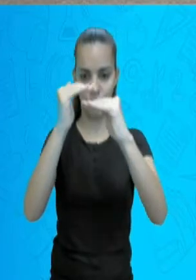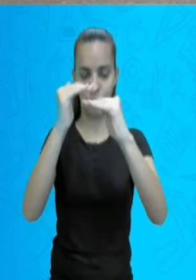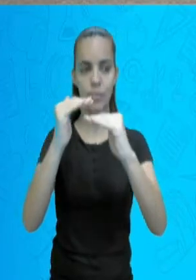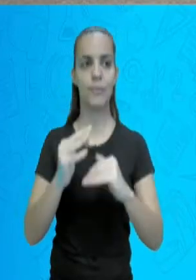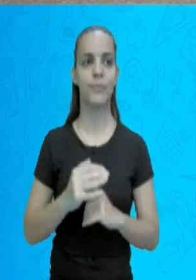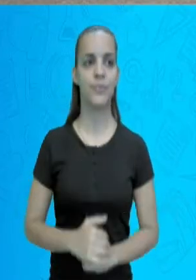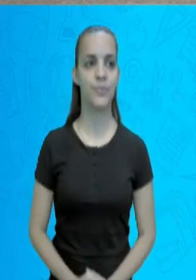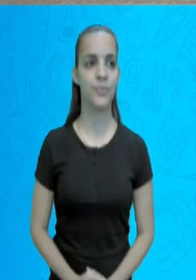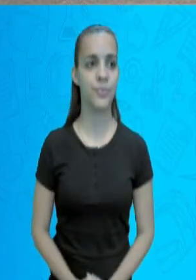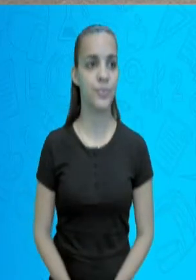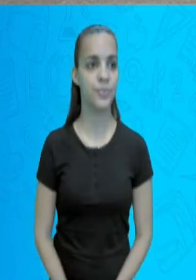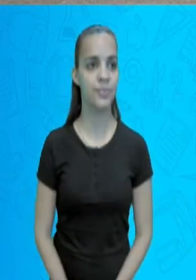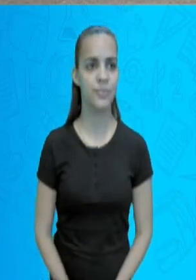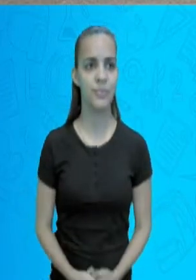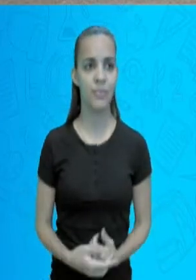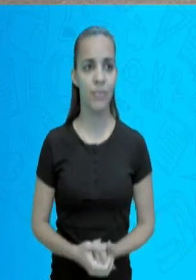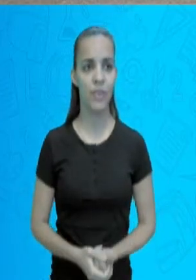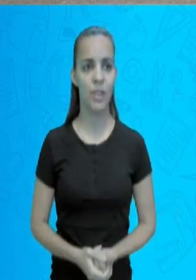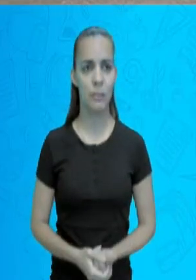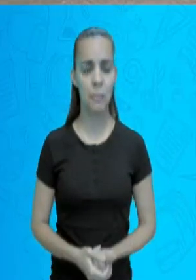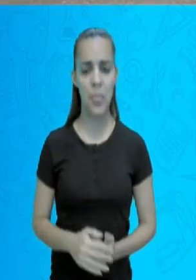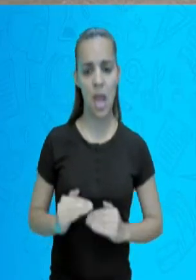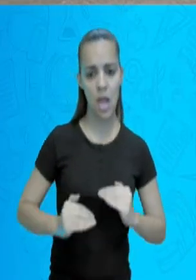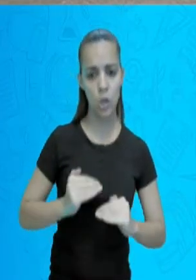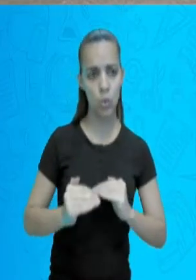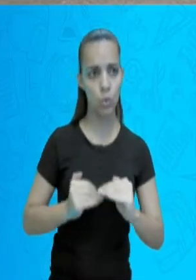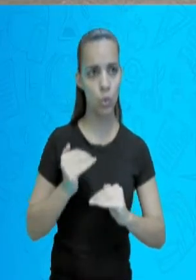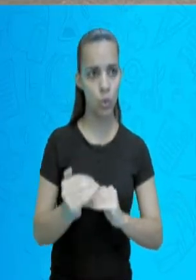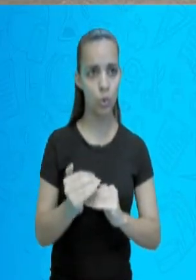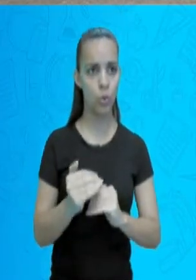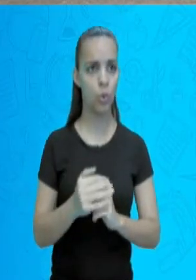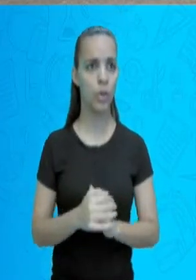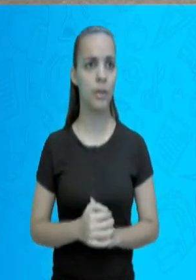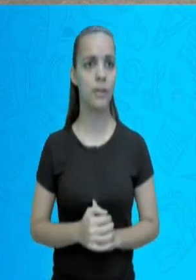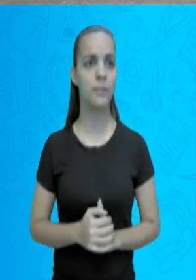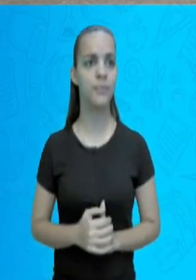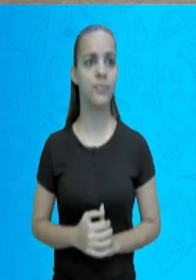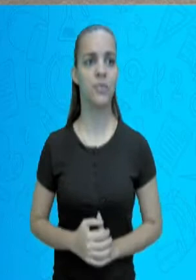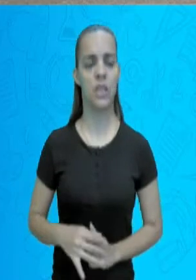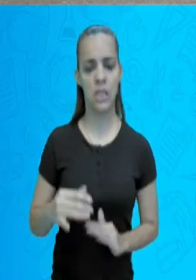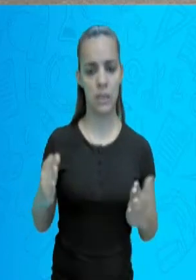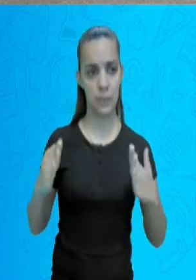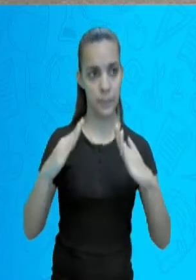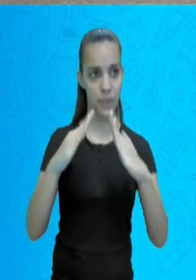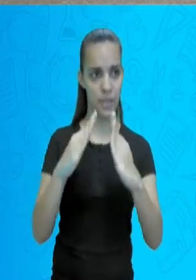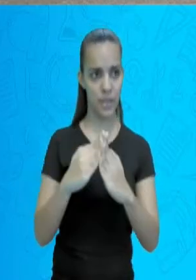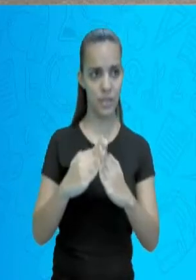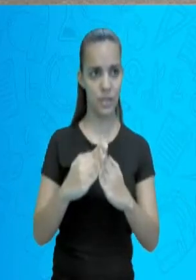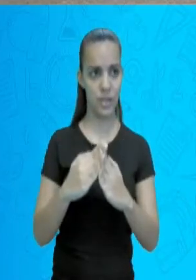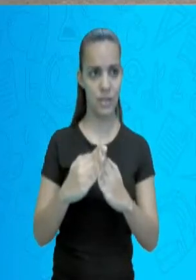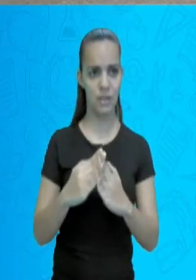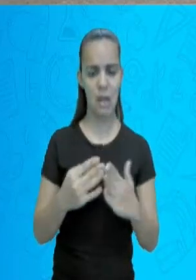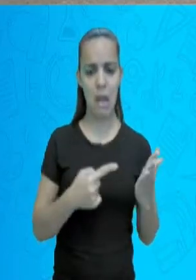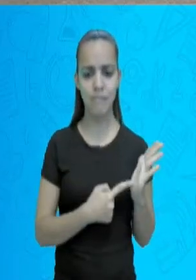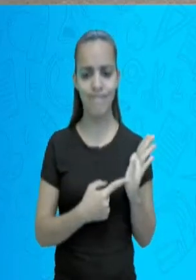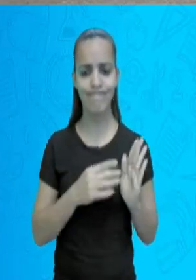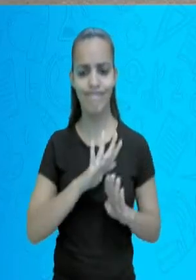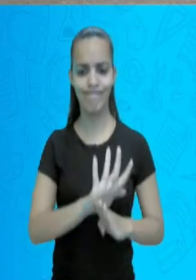Essa estrutura de pirâmide vai nos ajudar a entender